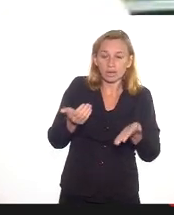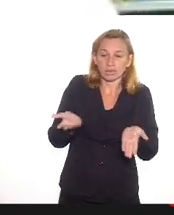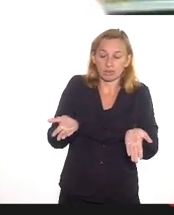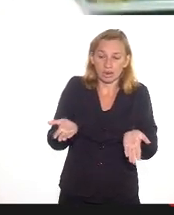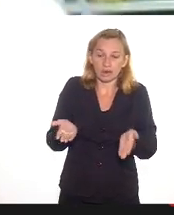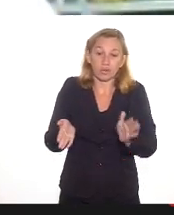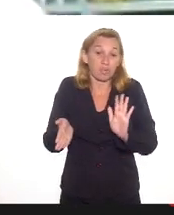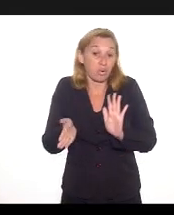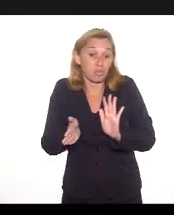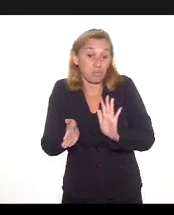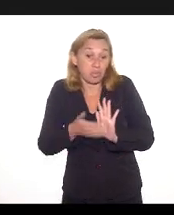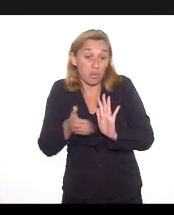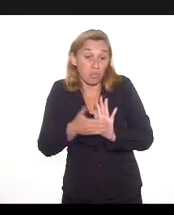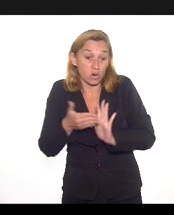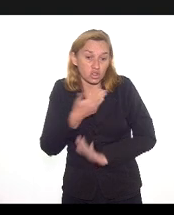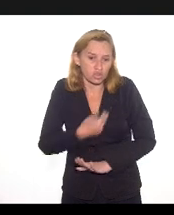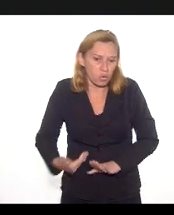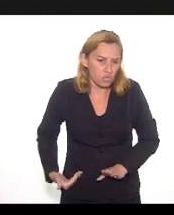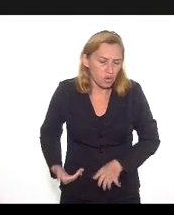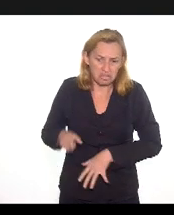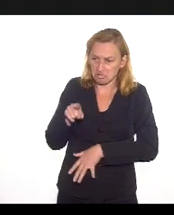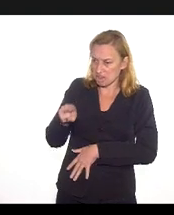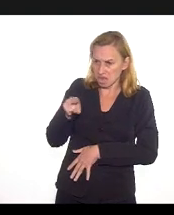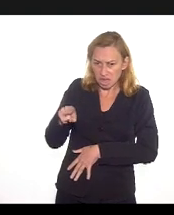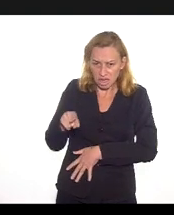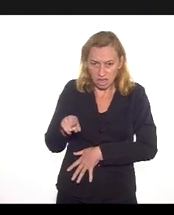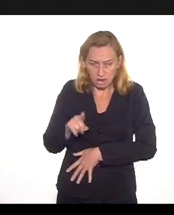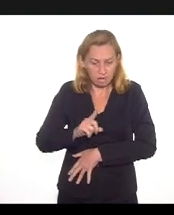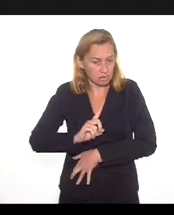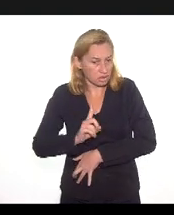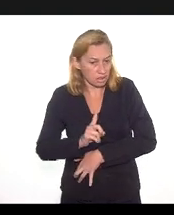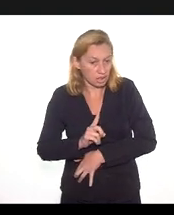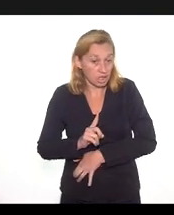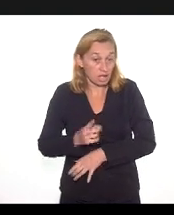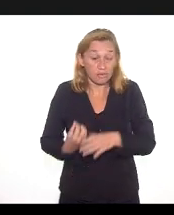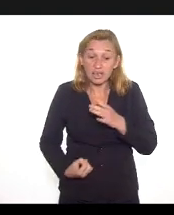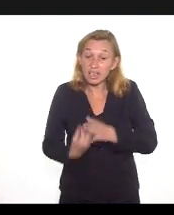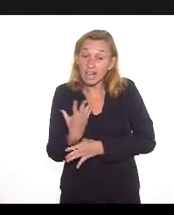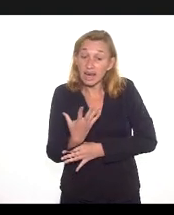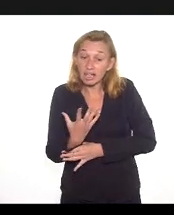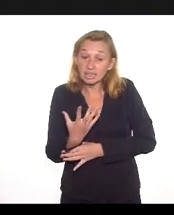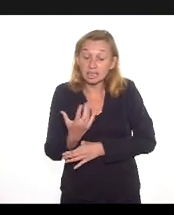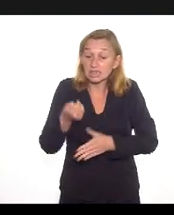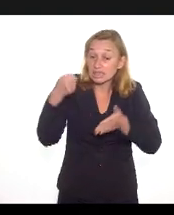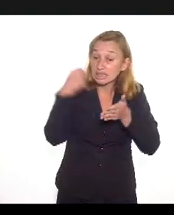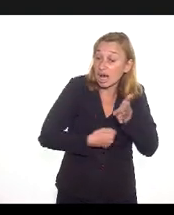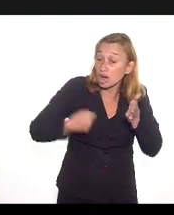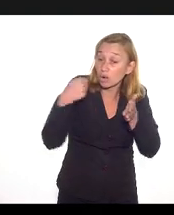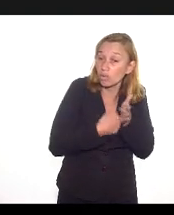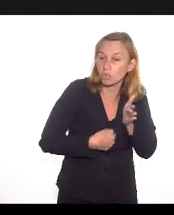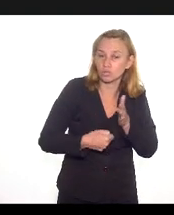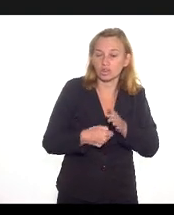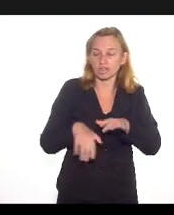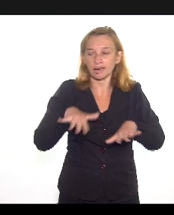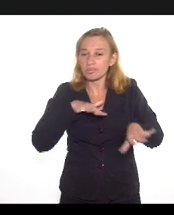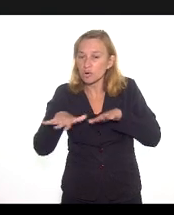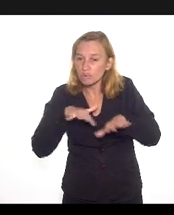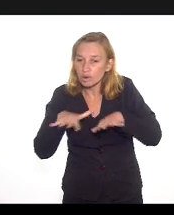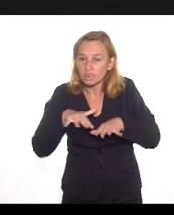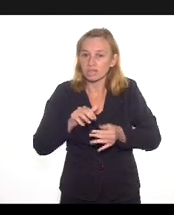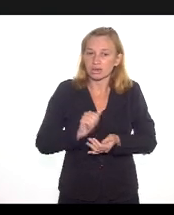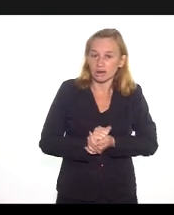proposta pelo governo que está aí, ela foi feita na luta, na mobilização